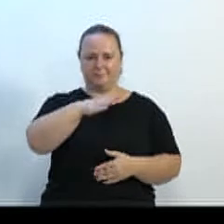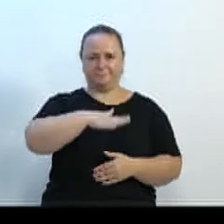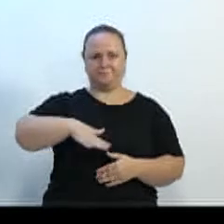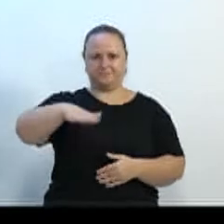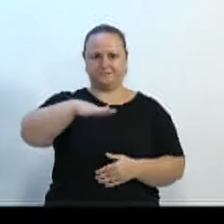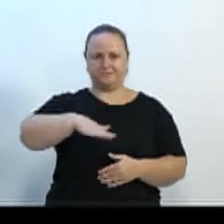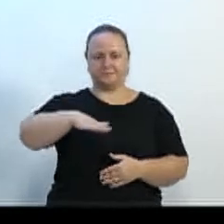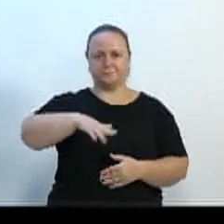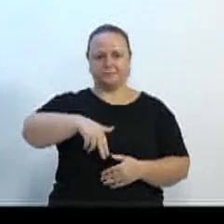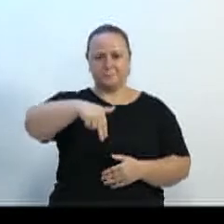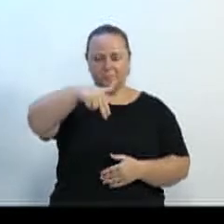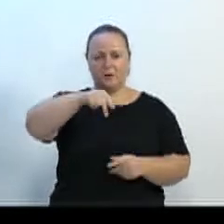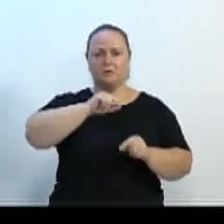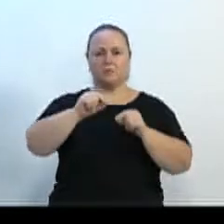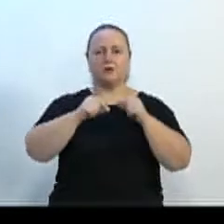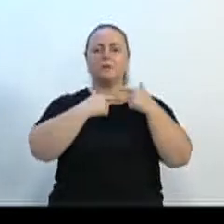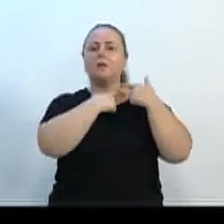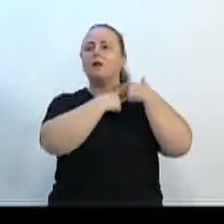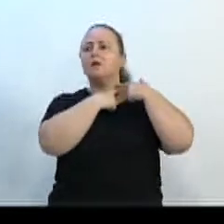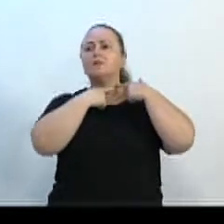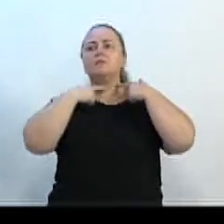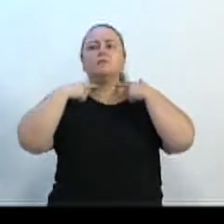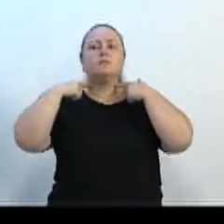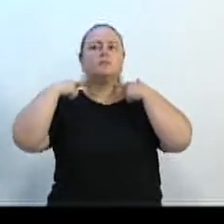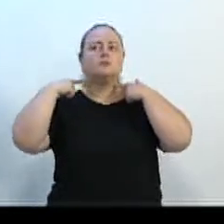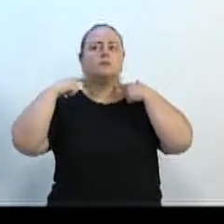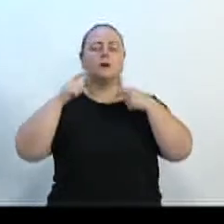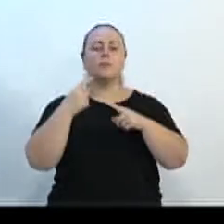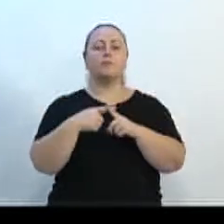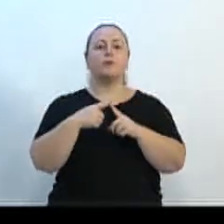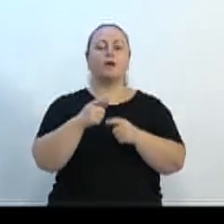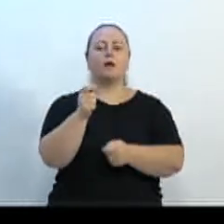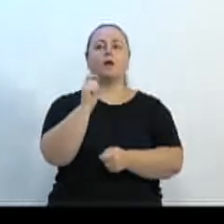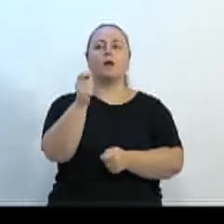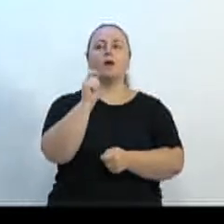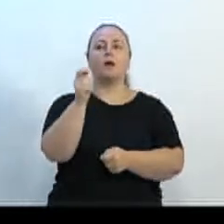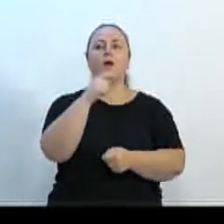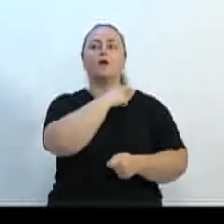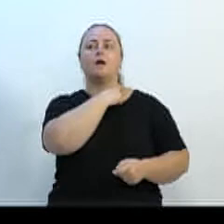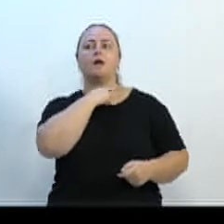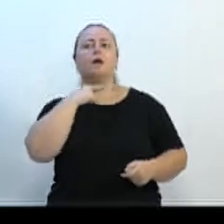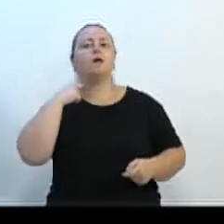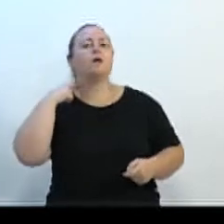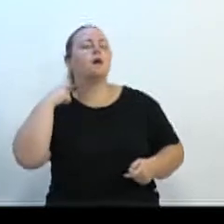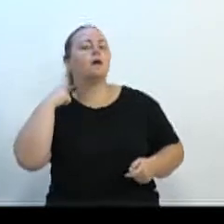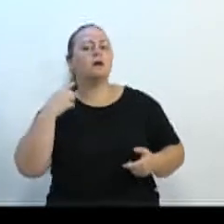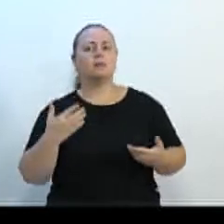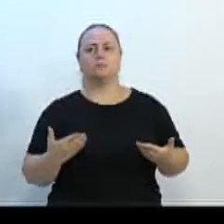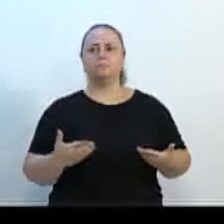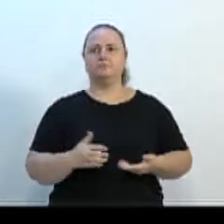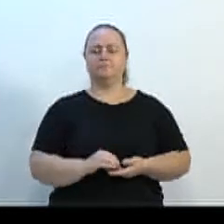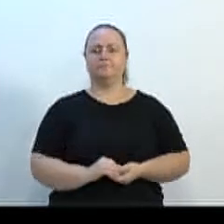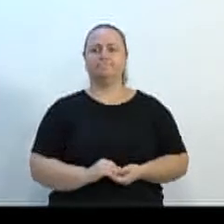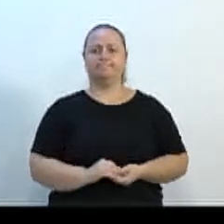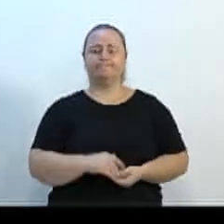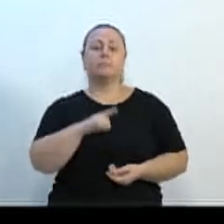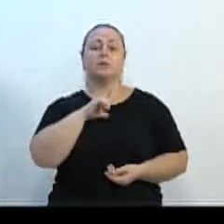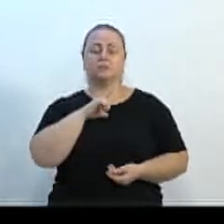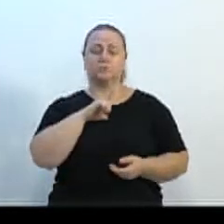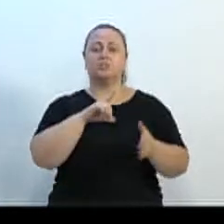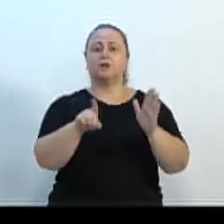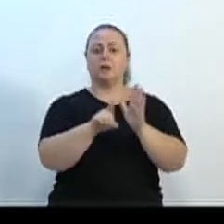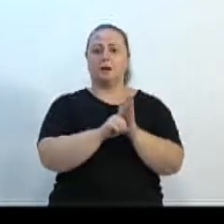pega pela linha de Serol e cortou o pescoço. Ela vai recorrer a quem? Blumenau pode? Blumenau tinha uma lei aqui nessa casa que era para ser